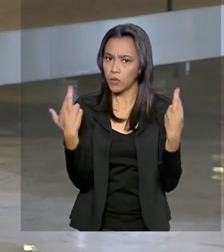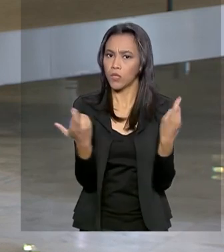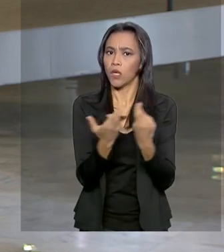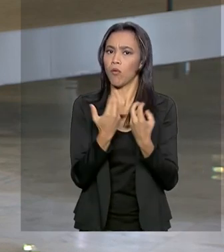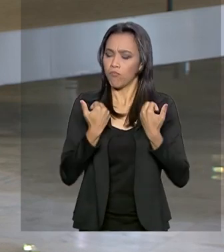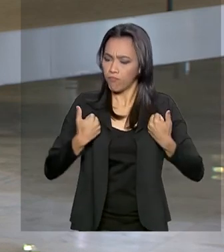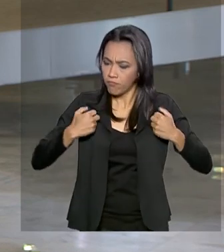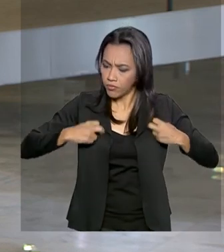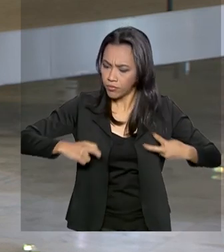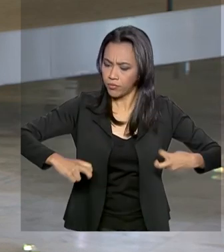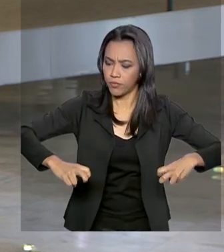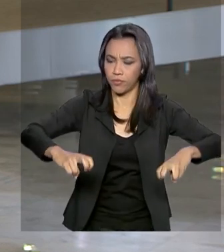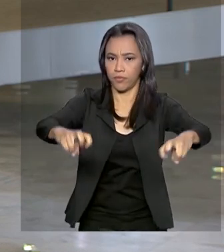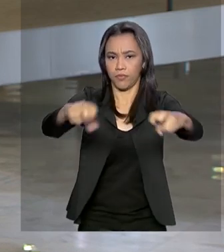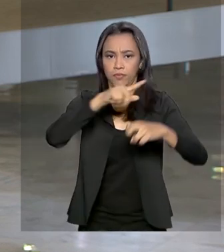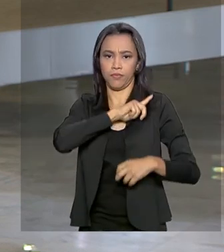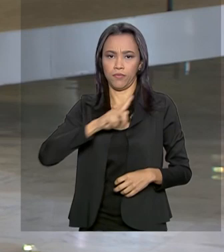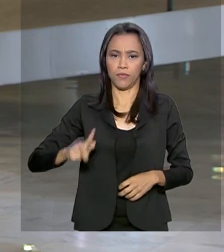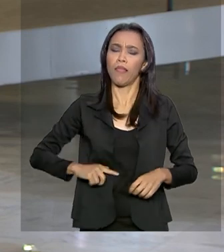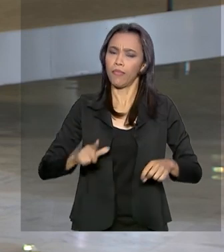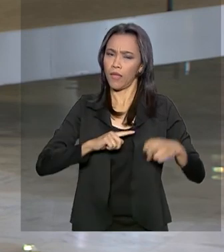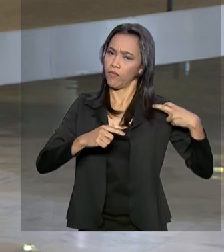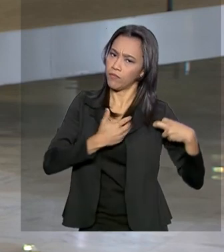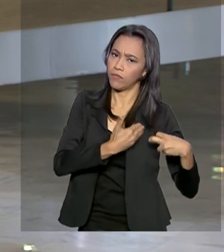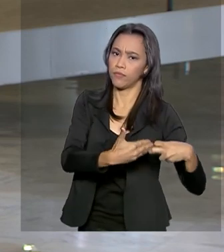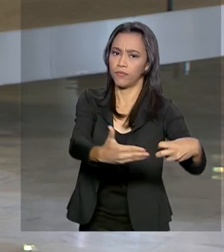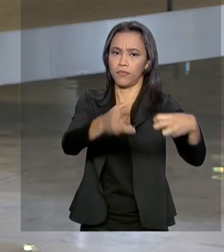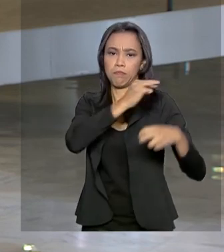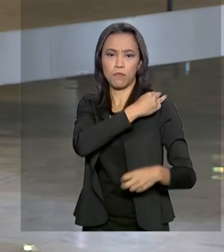contou com a participação de vários ministros.